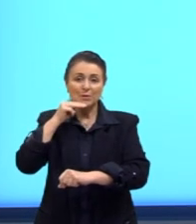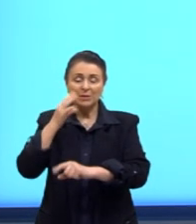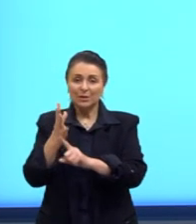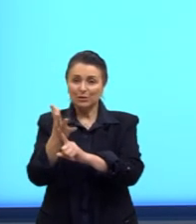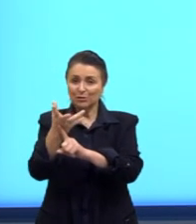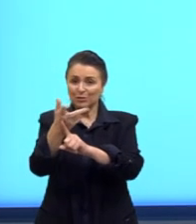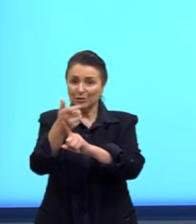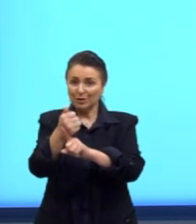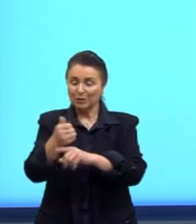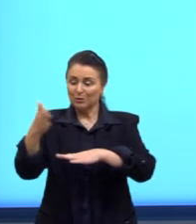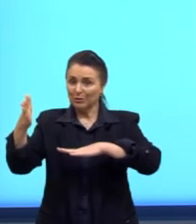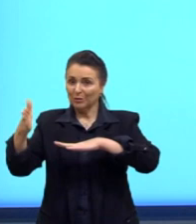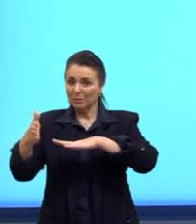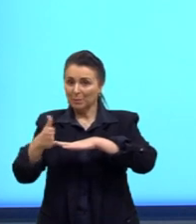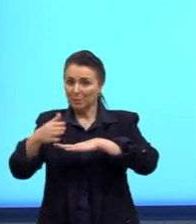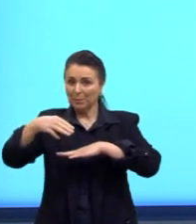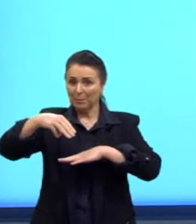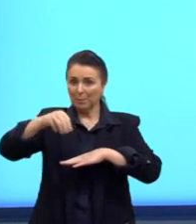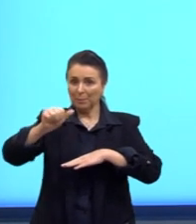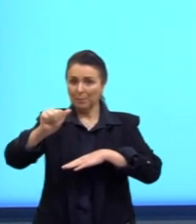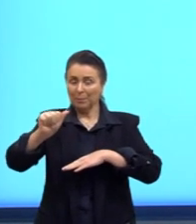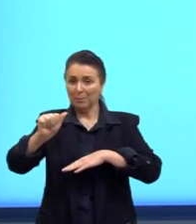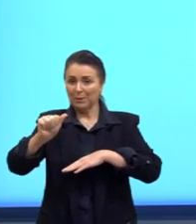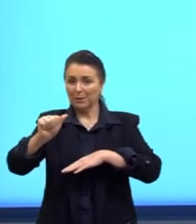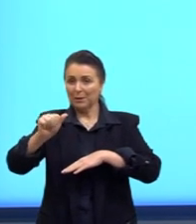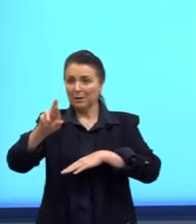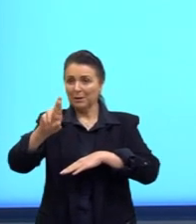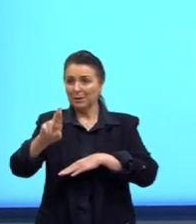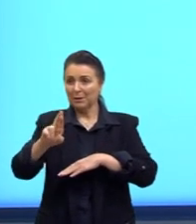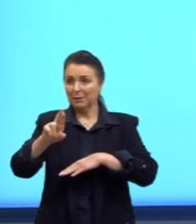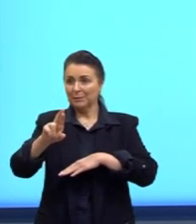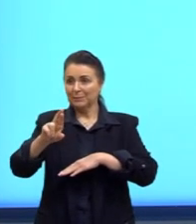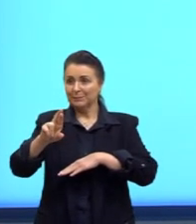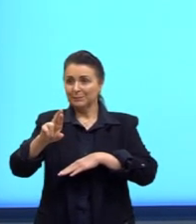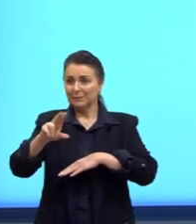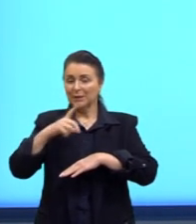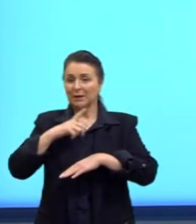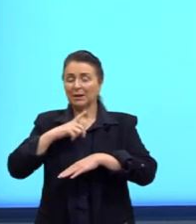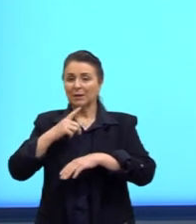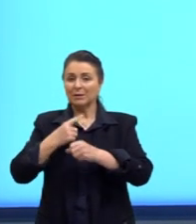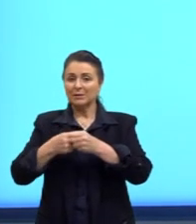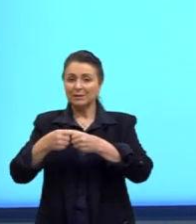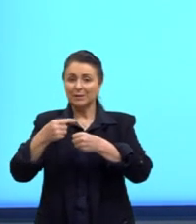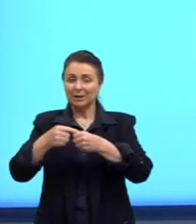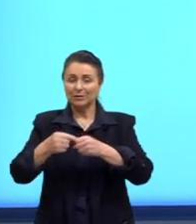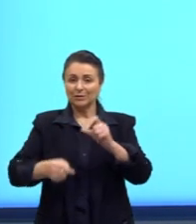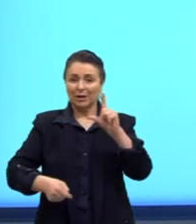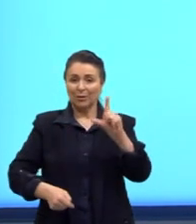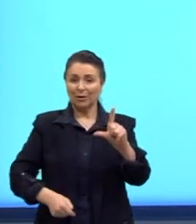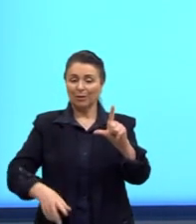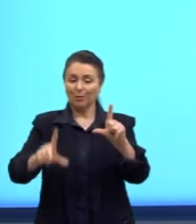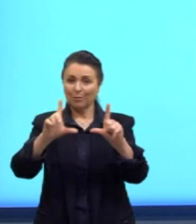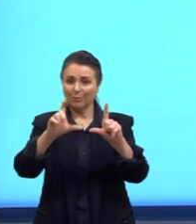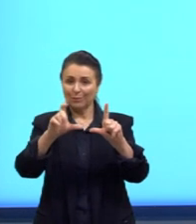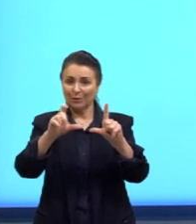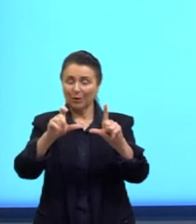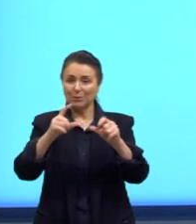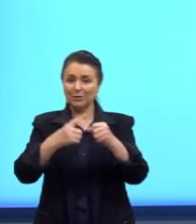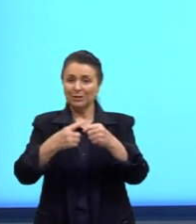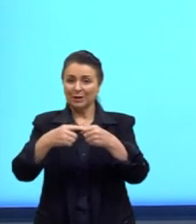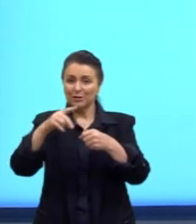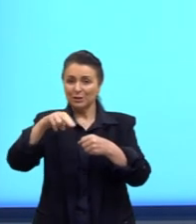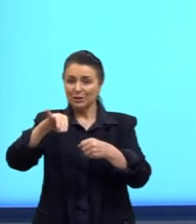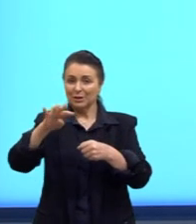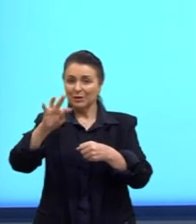o MAC, tornou-se um dos cartões postais da cidade de Niterói. Seria ali a figura 1, onde nós temos a